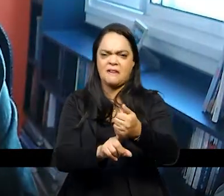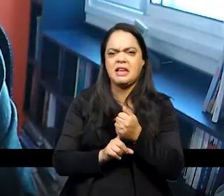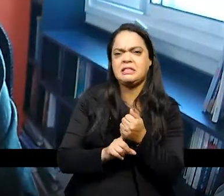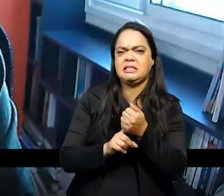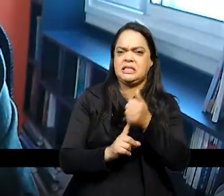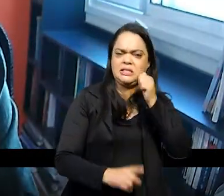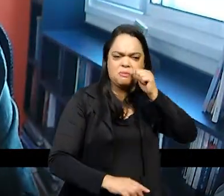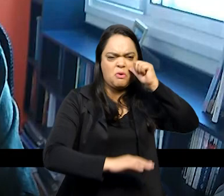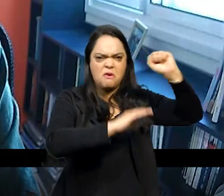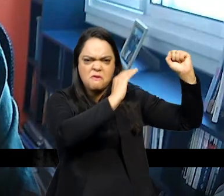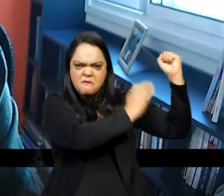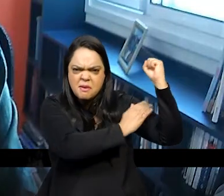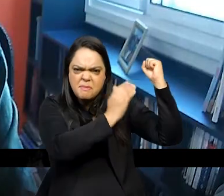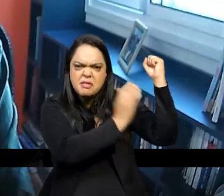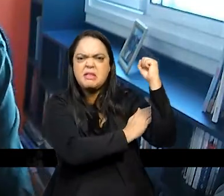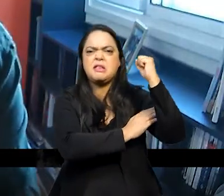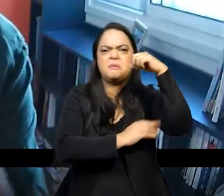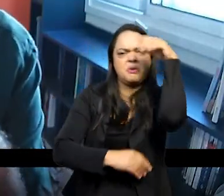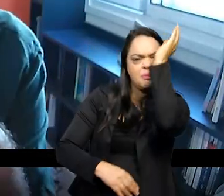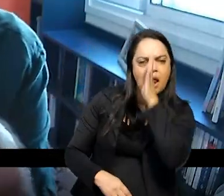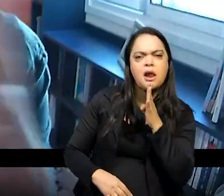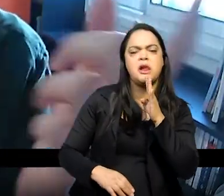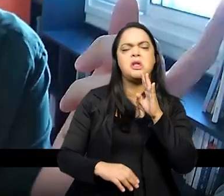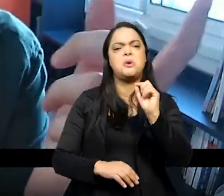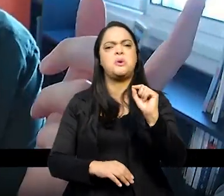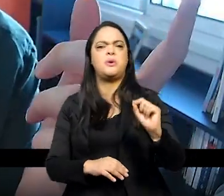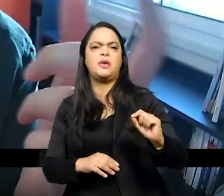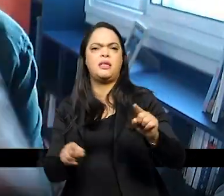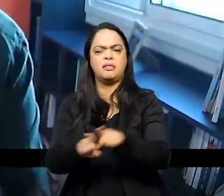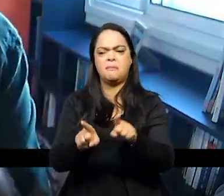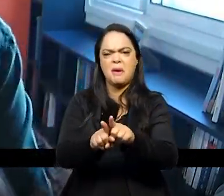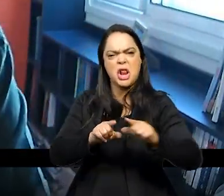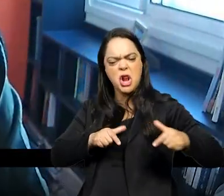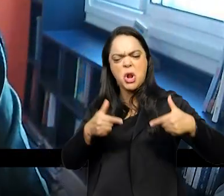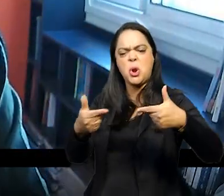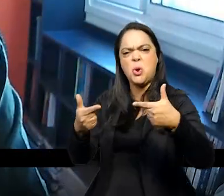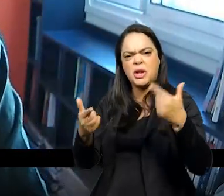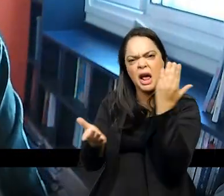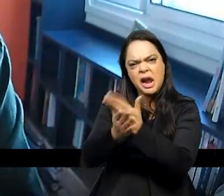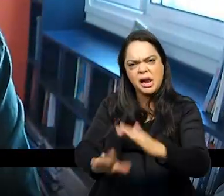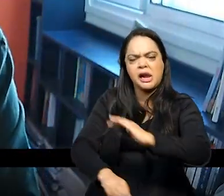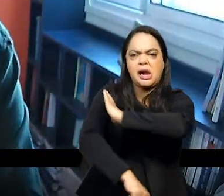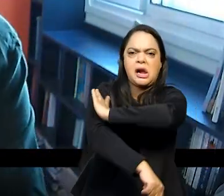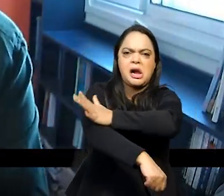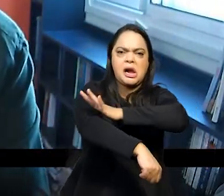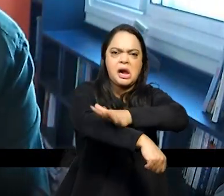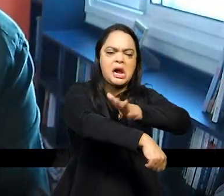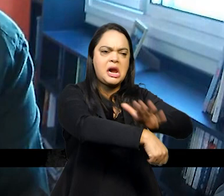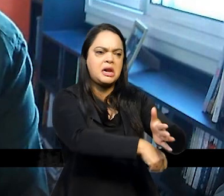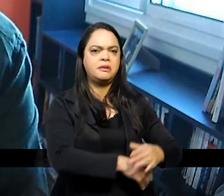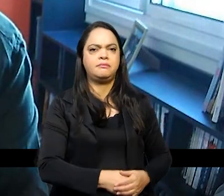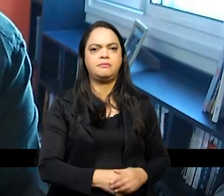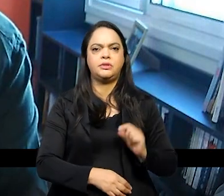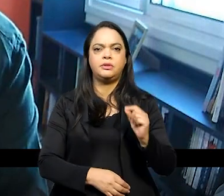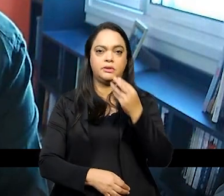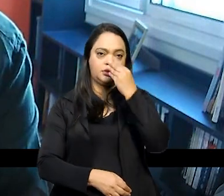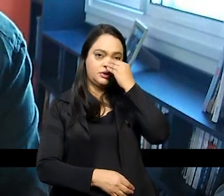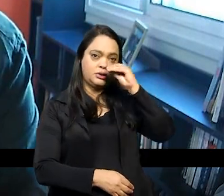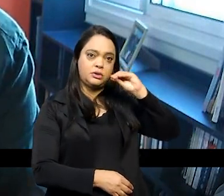Brasil e fala da luta contra o racismo e ele ignora solenemente os Estados Unidos